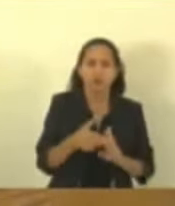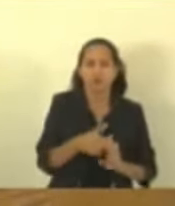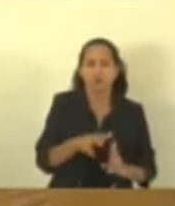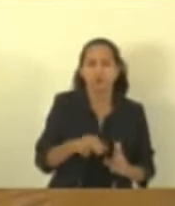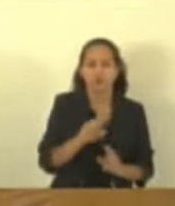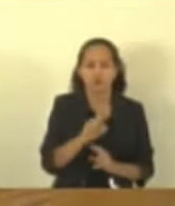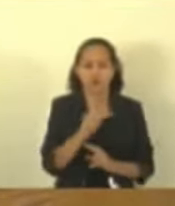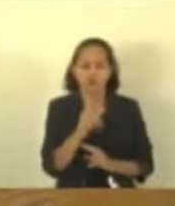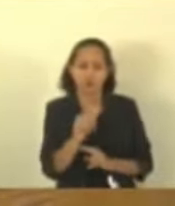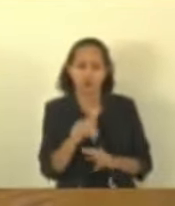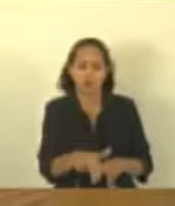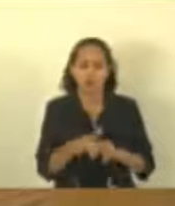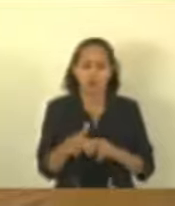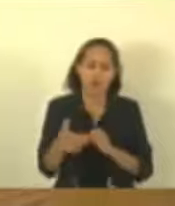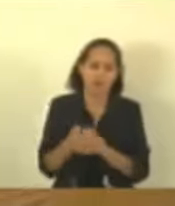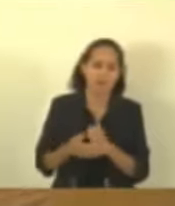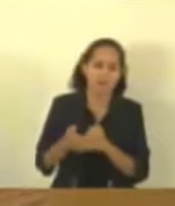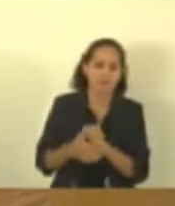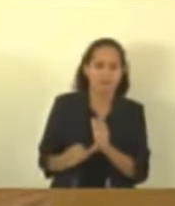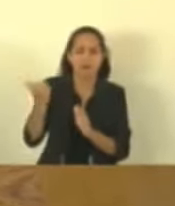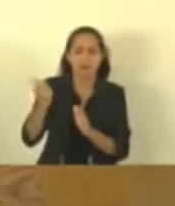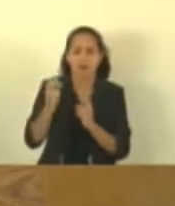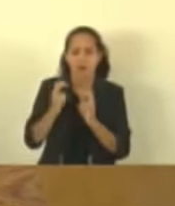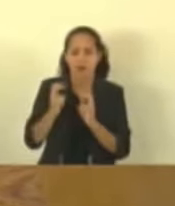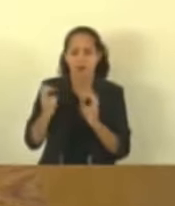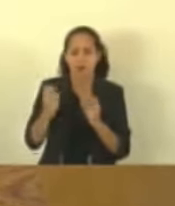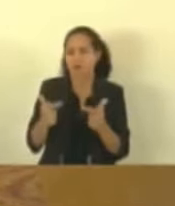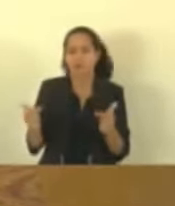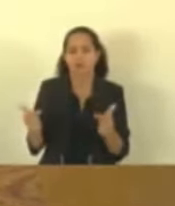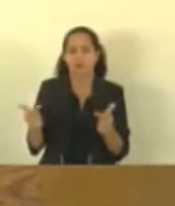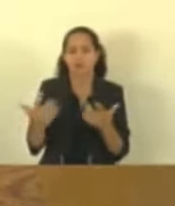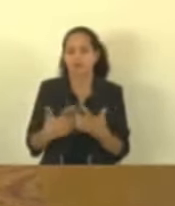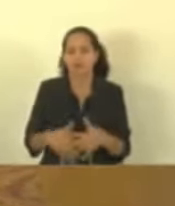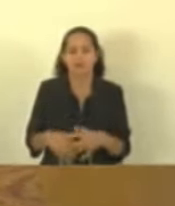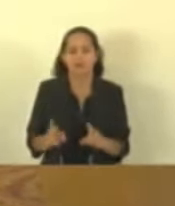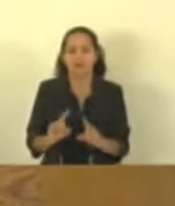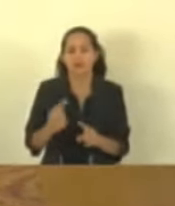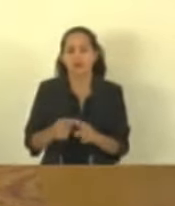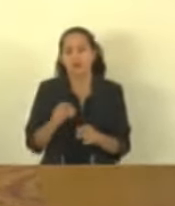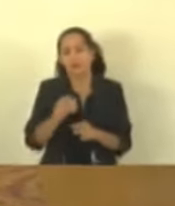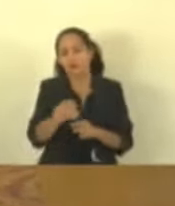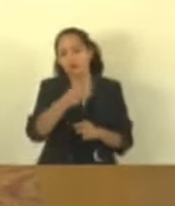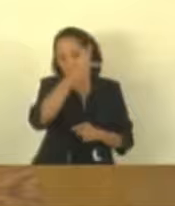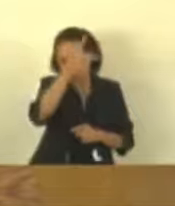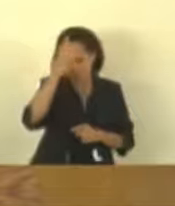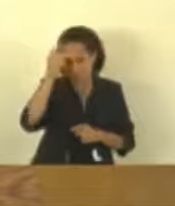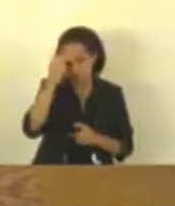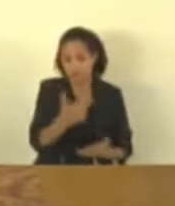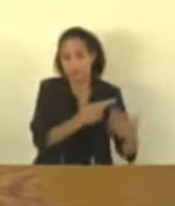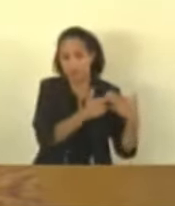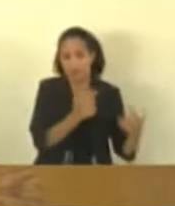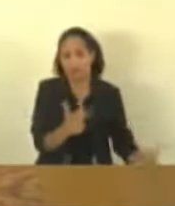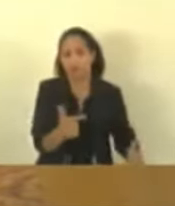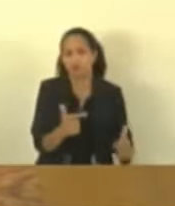azul porque a atenção básica da cidade e a atenção primária não funcionam? Sabe por que que não funciona? Porque o senhor, um irresponsável, colocou um